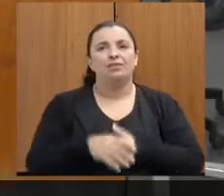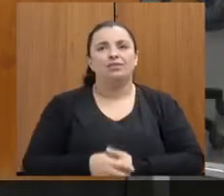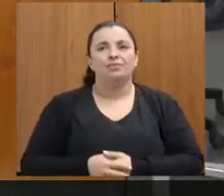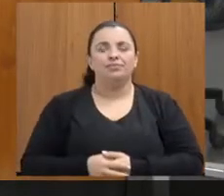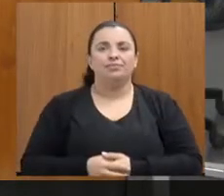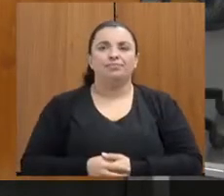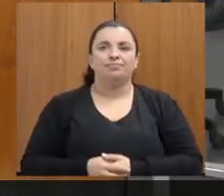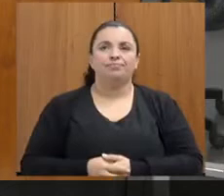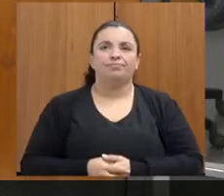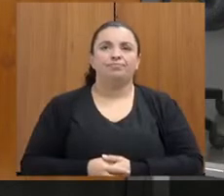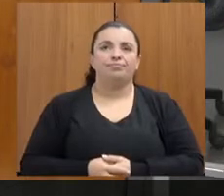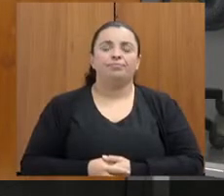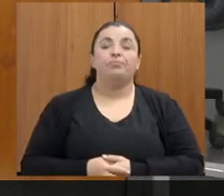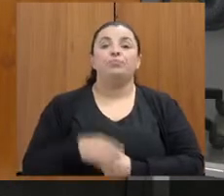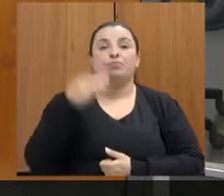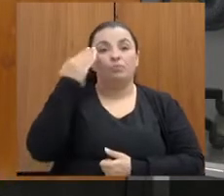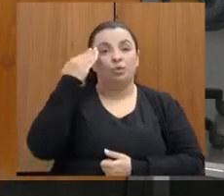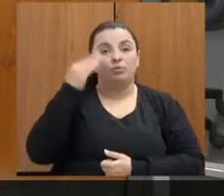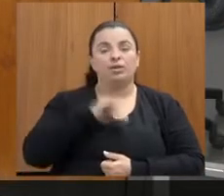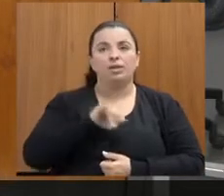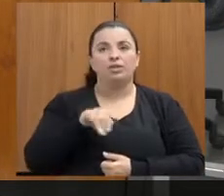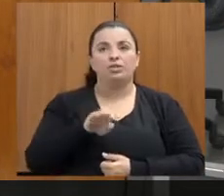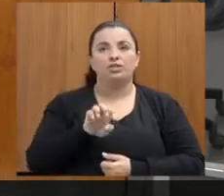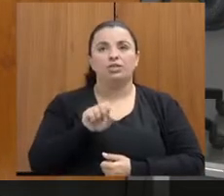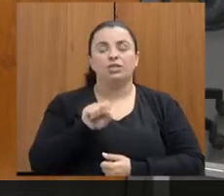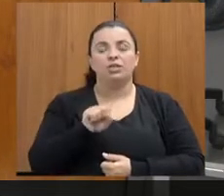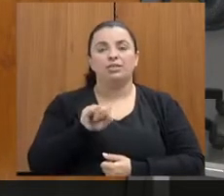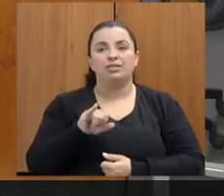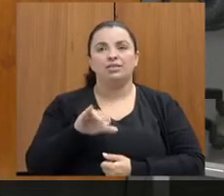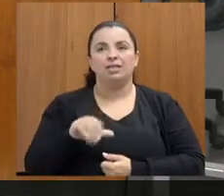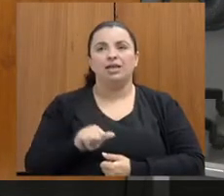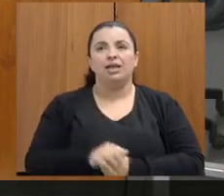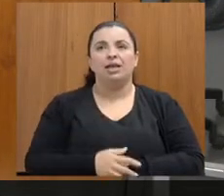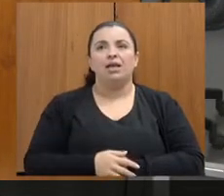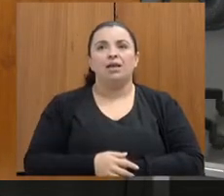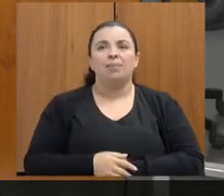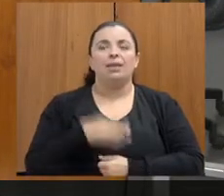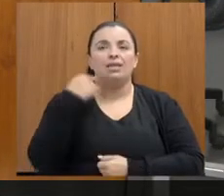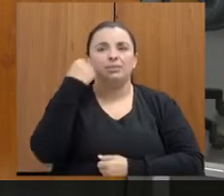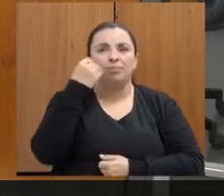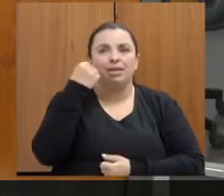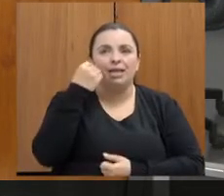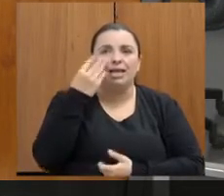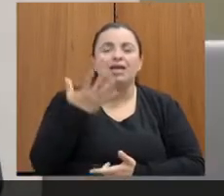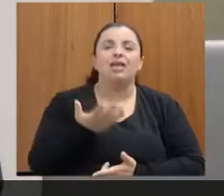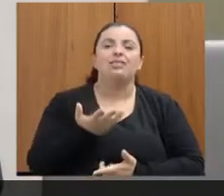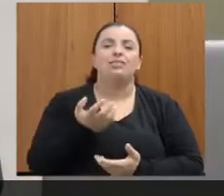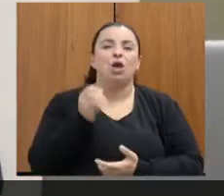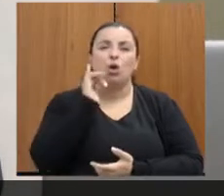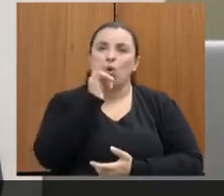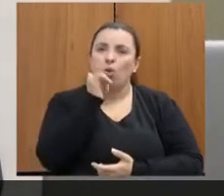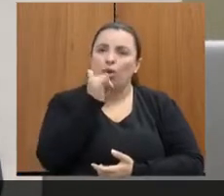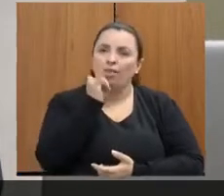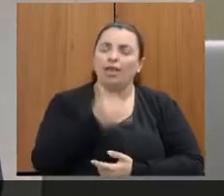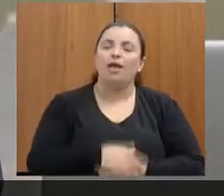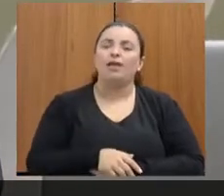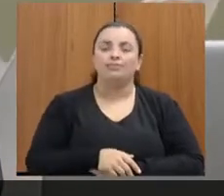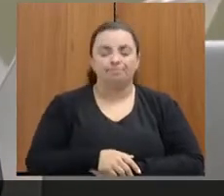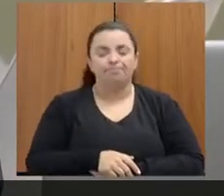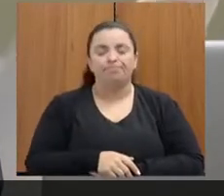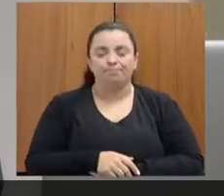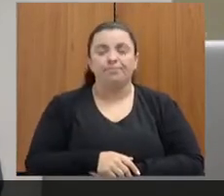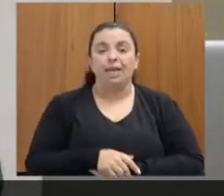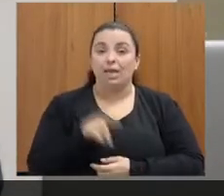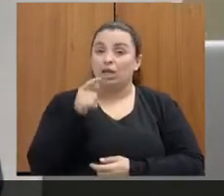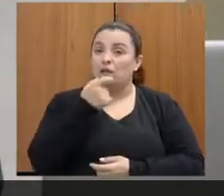Muito obrigada, Jéssica, pela rica contribuição aqui, pela experiência compartilhada. E Nova